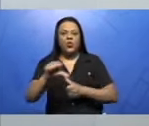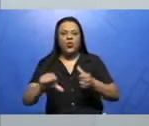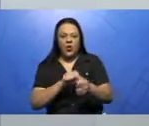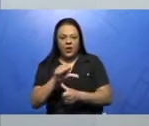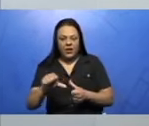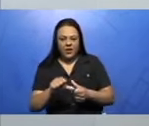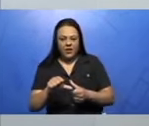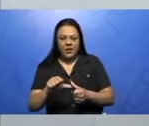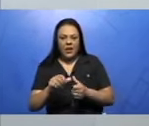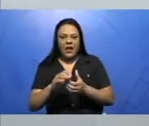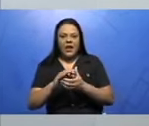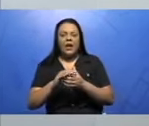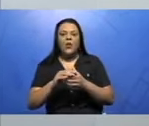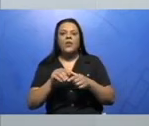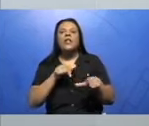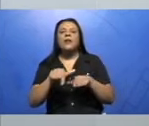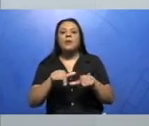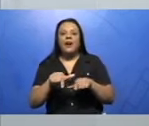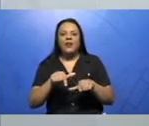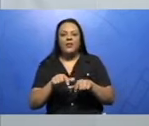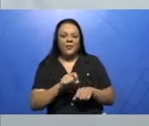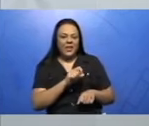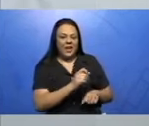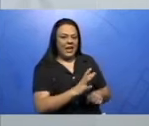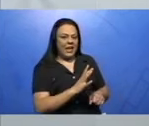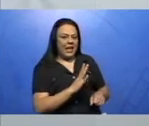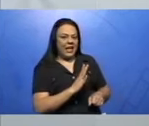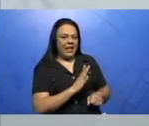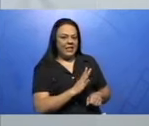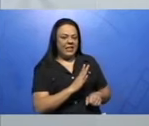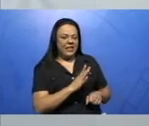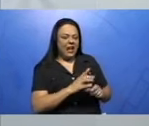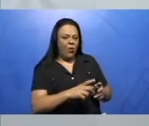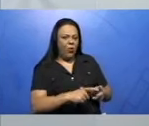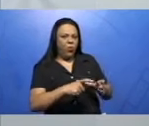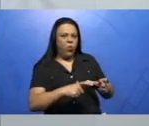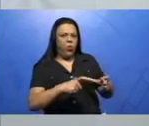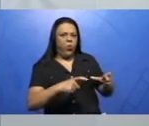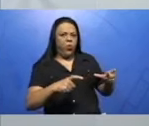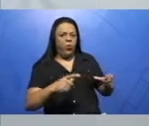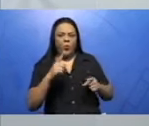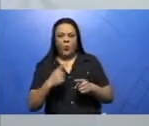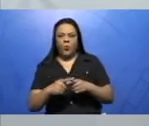E há aí um crescimento desordenado das cidades, em função do êxodo rural.